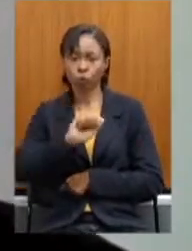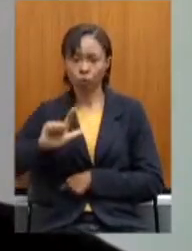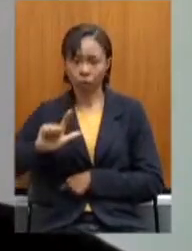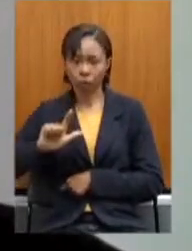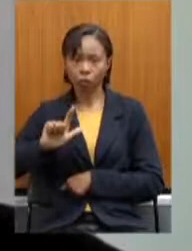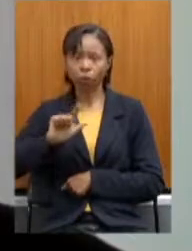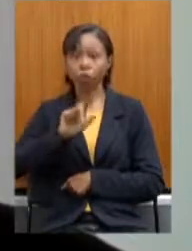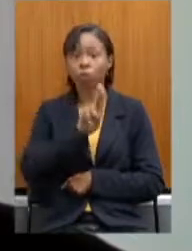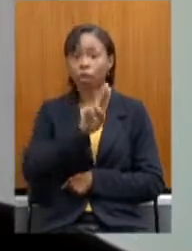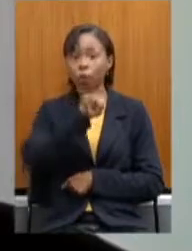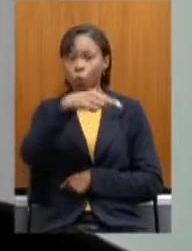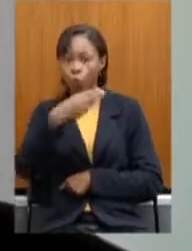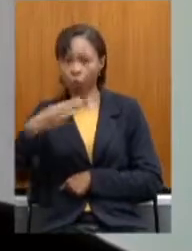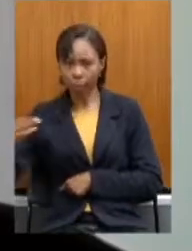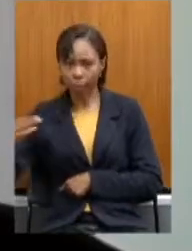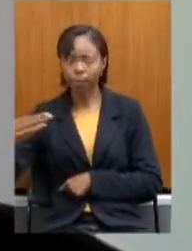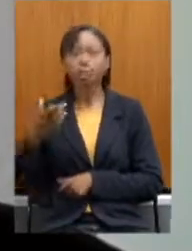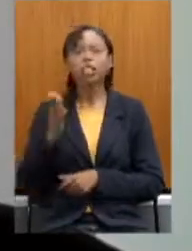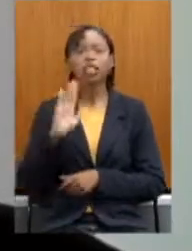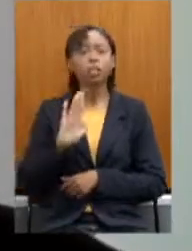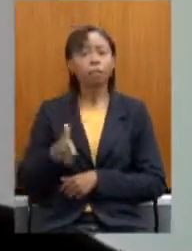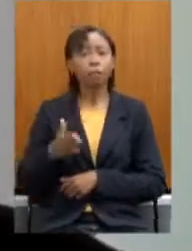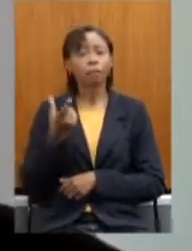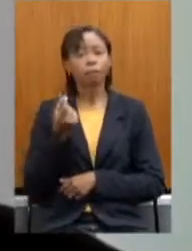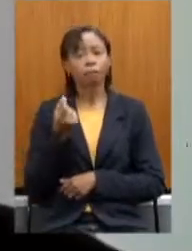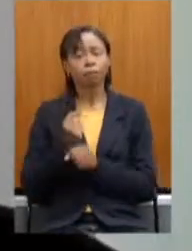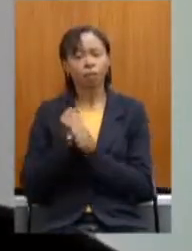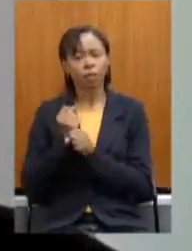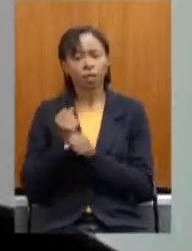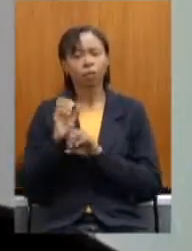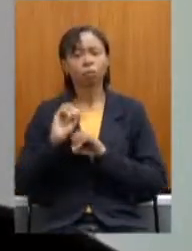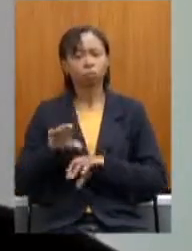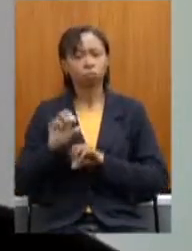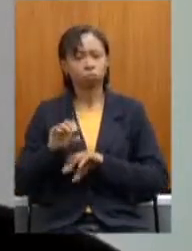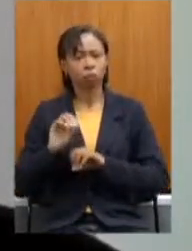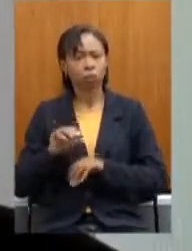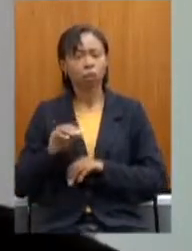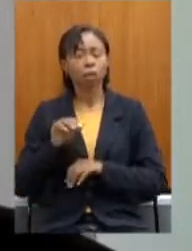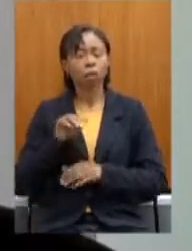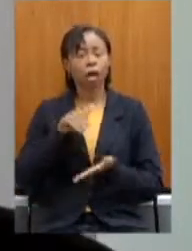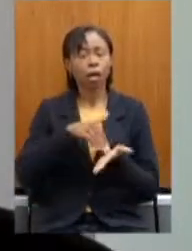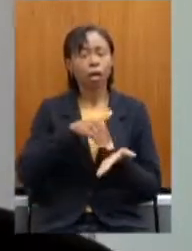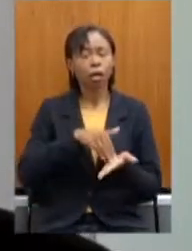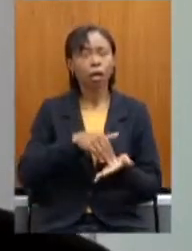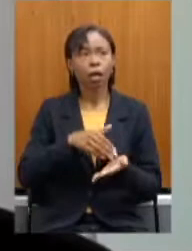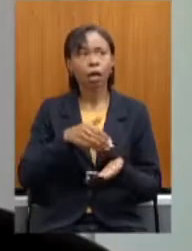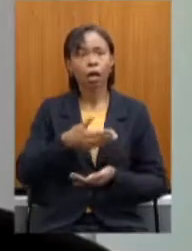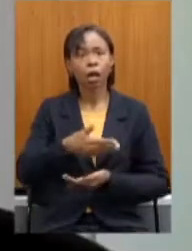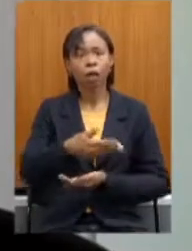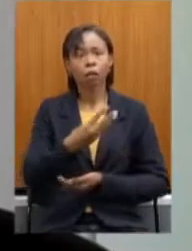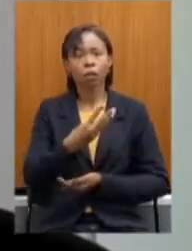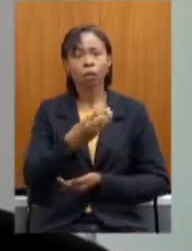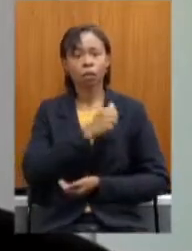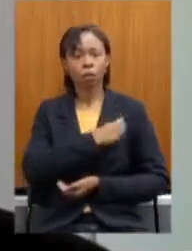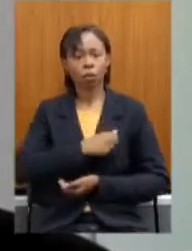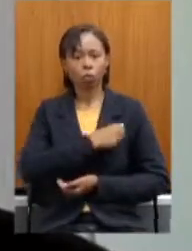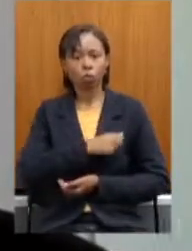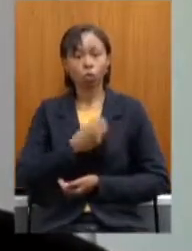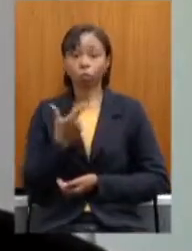leciono há 20 anos, agora, dia 3 de agosto, faz 20 anos que eu sou docente,